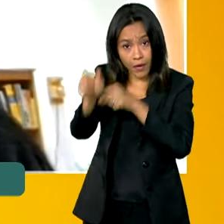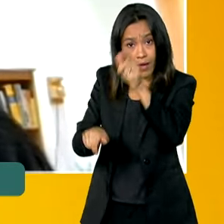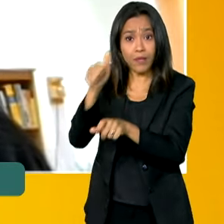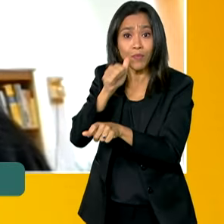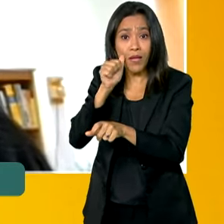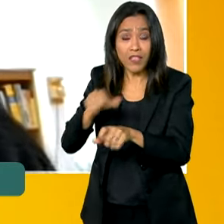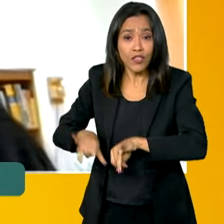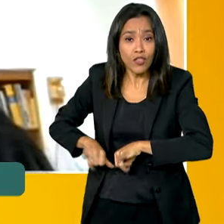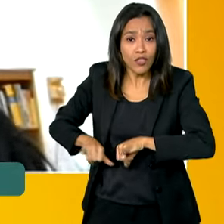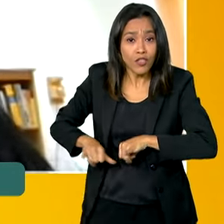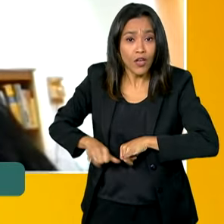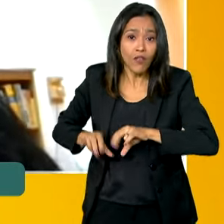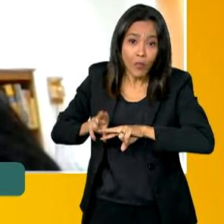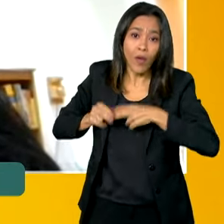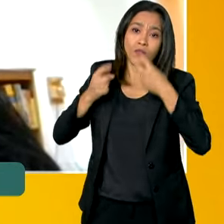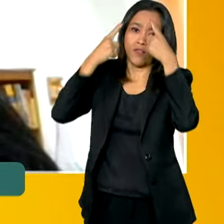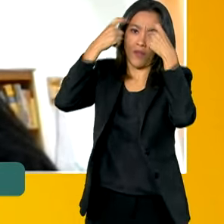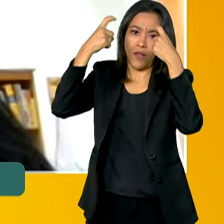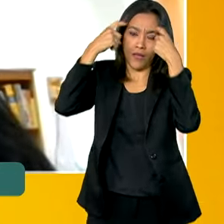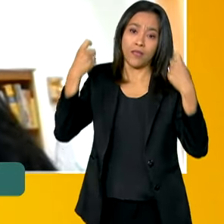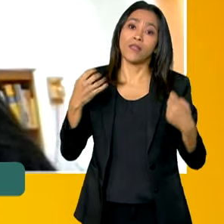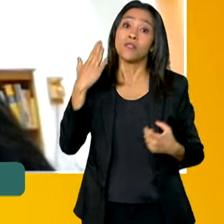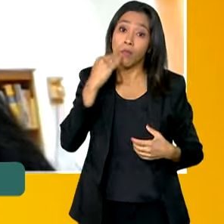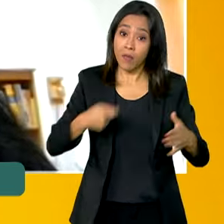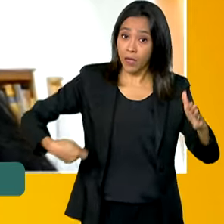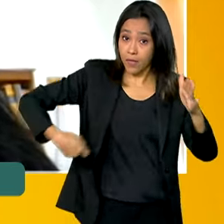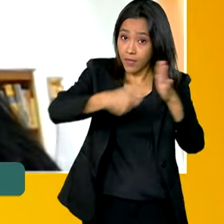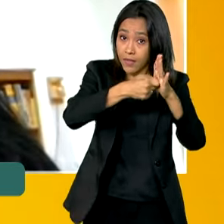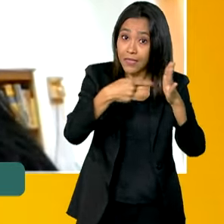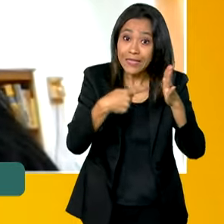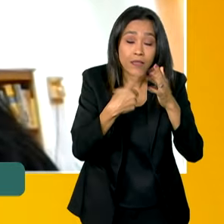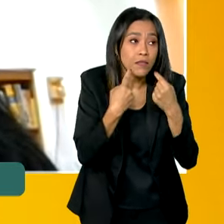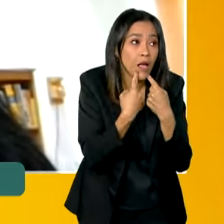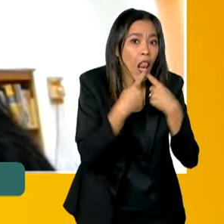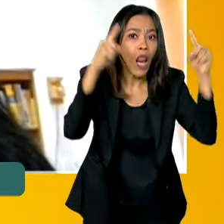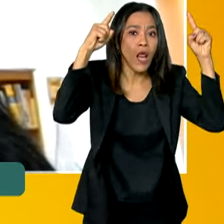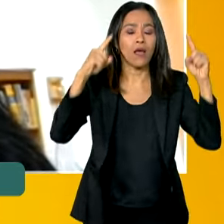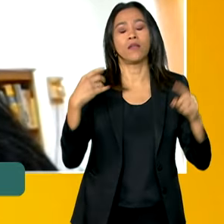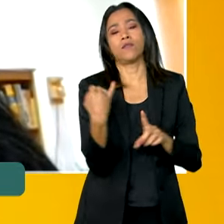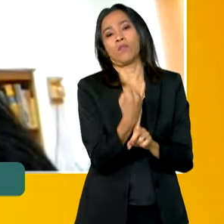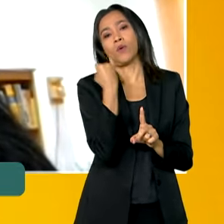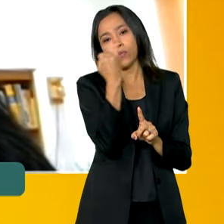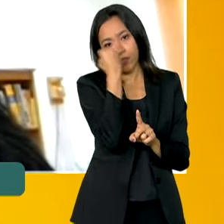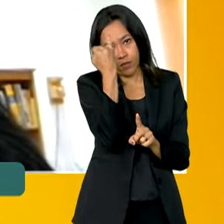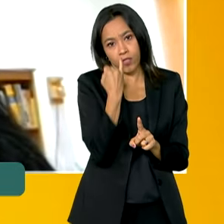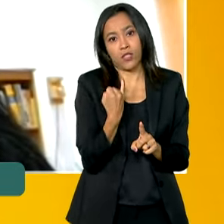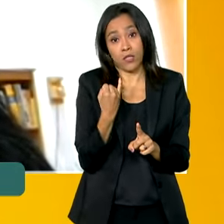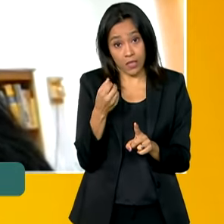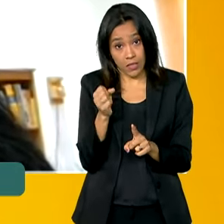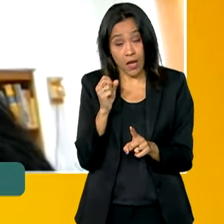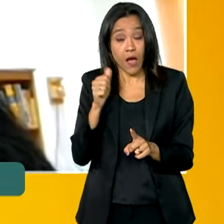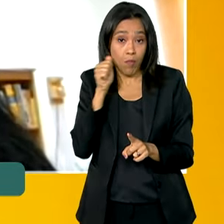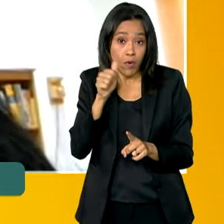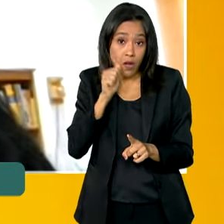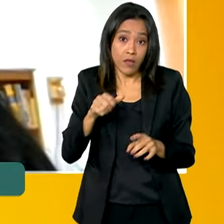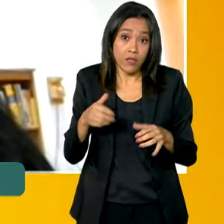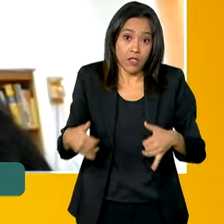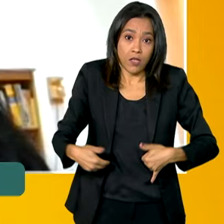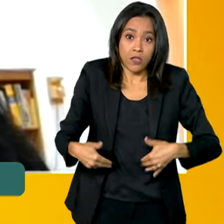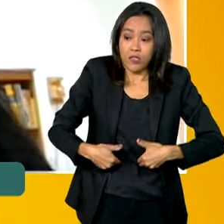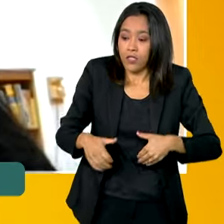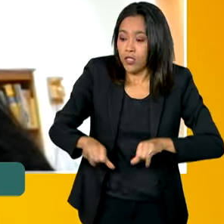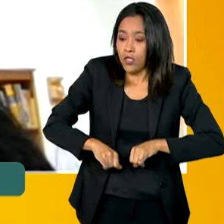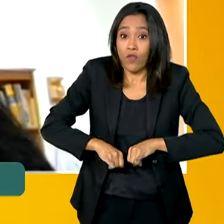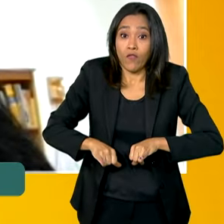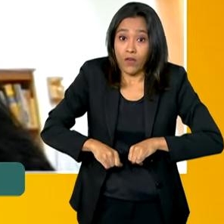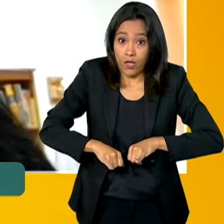situação de violência. A gente sabe que a denúncia é sempre fundamental em toda e qualquer situação que uma mulher viva de violência e, por